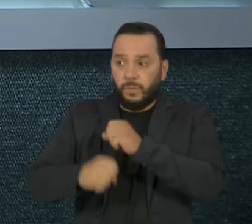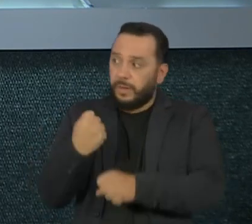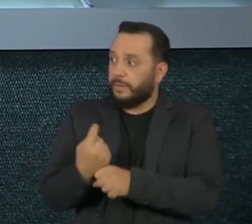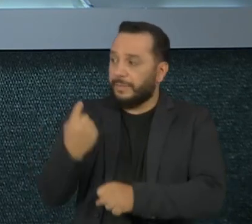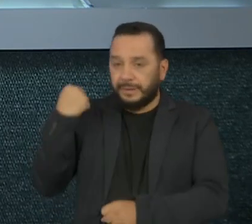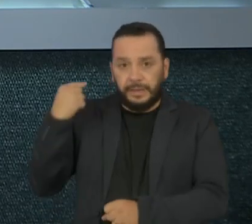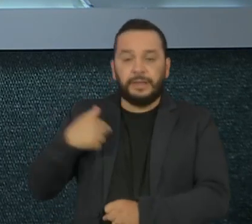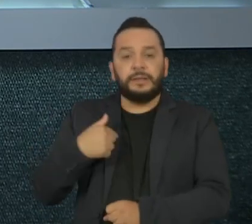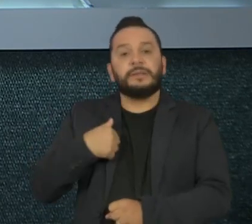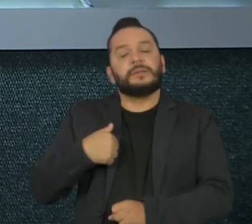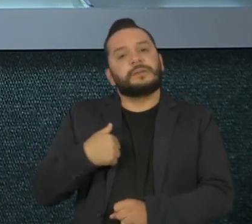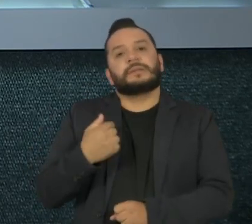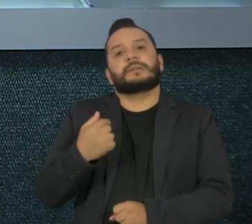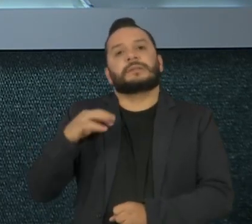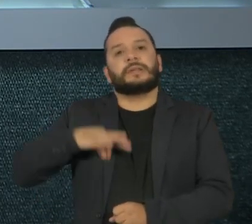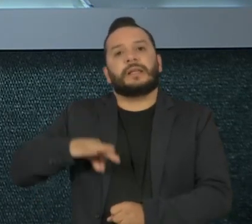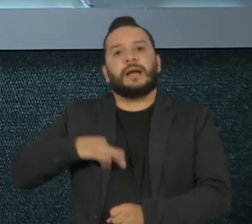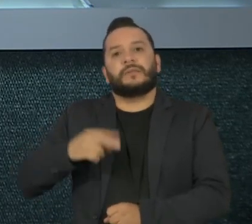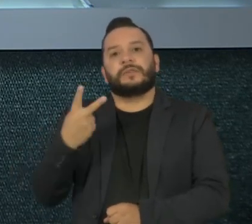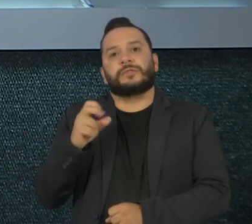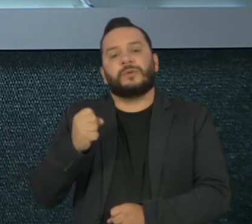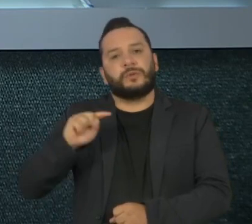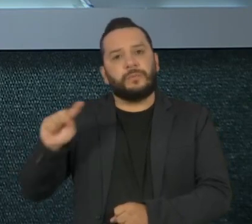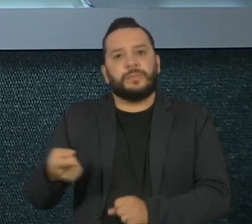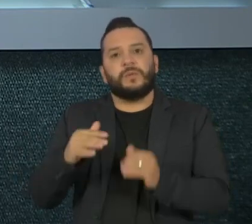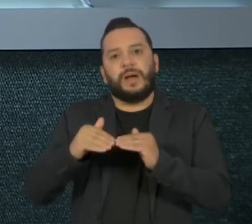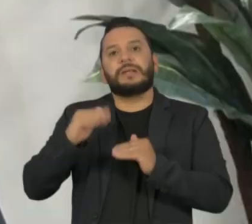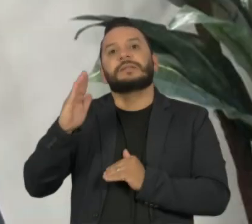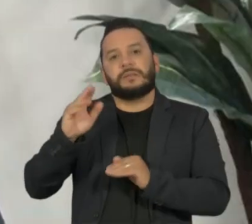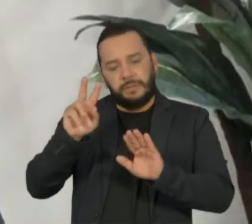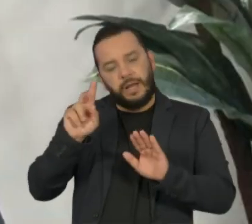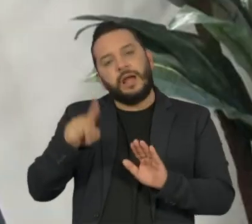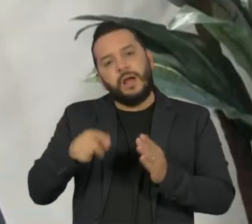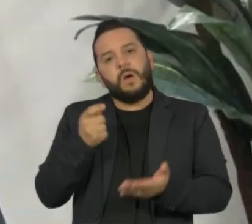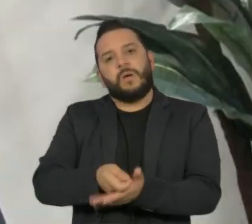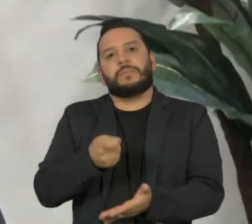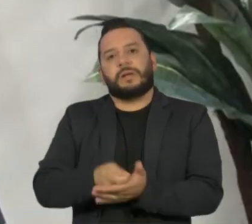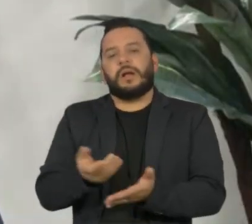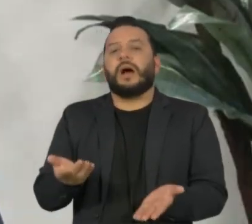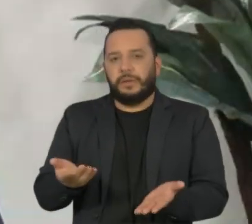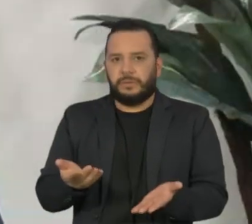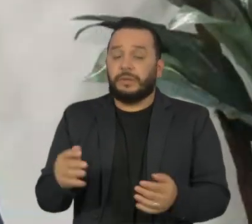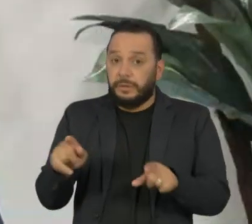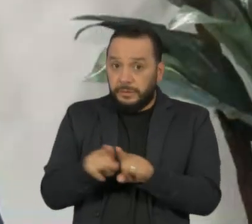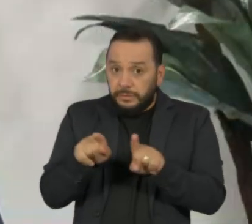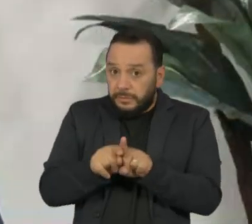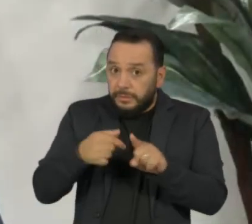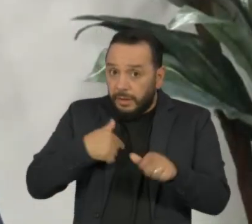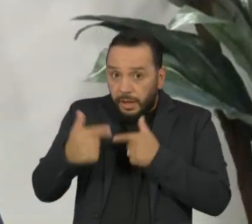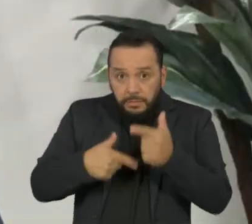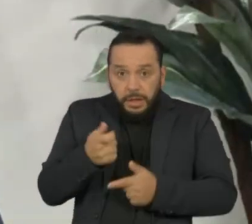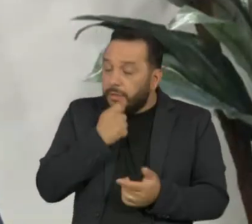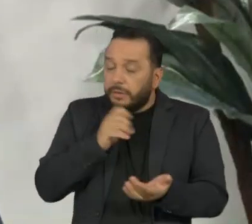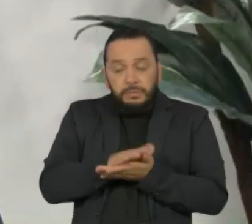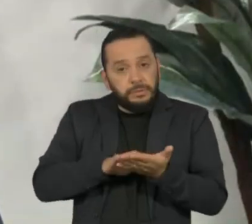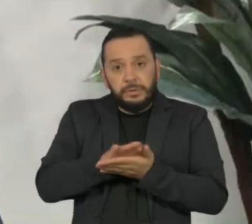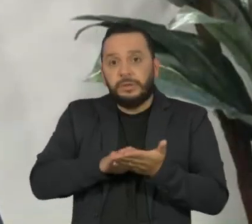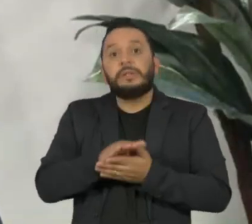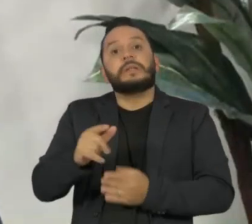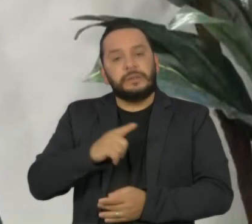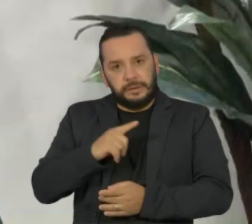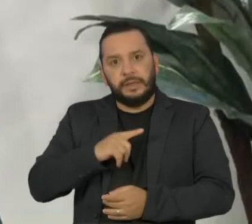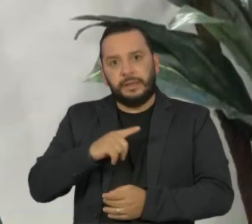acima de R$ 28 mil já está obrigado. Ou se, porventura, não teve nenhum trabalho ou recebeu algum